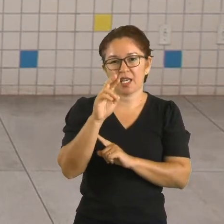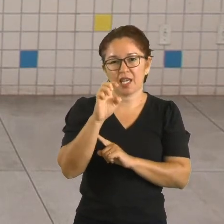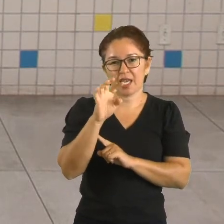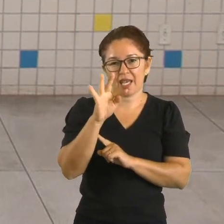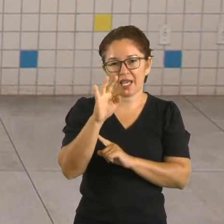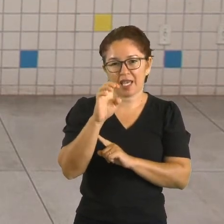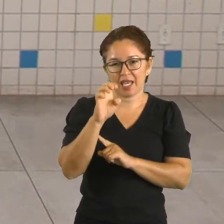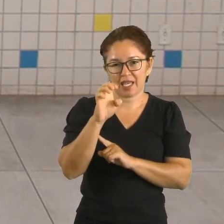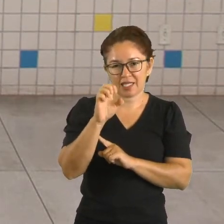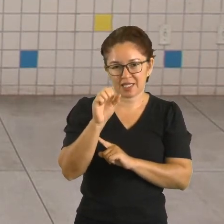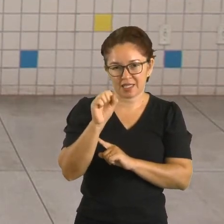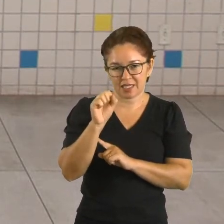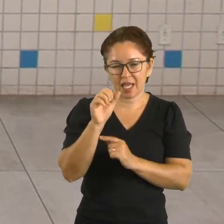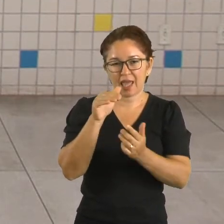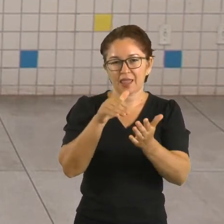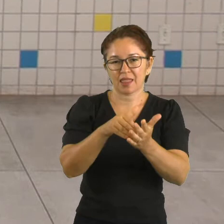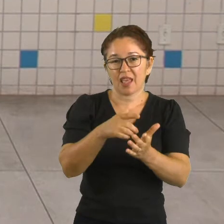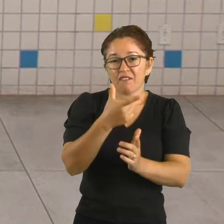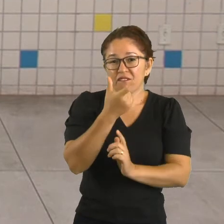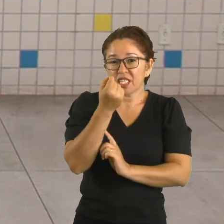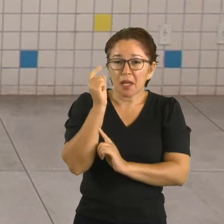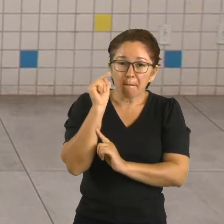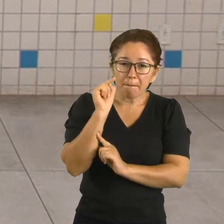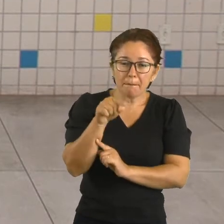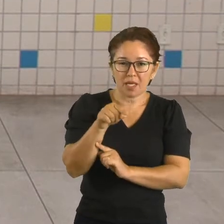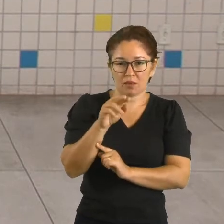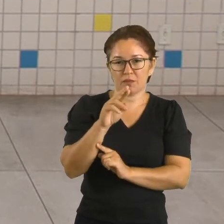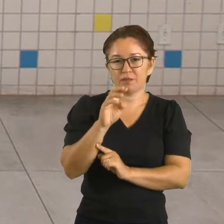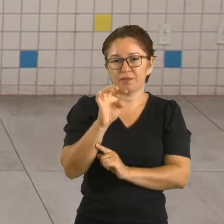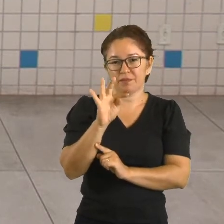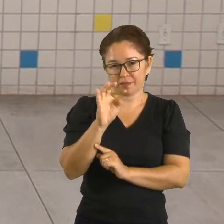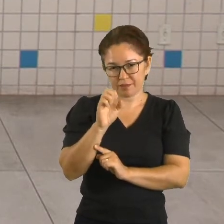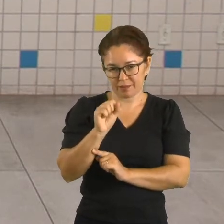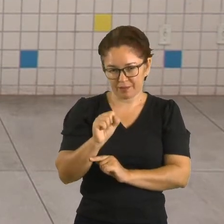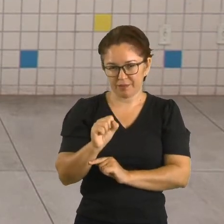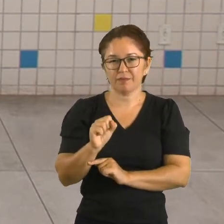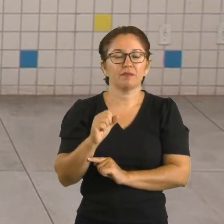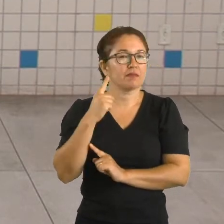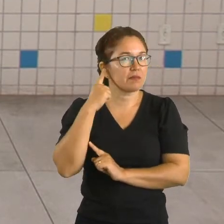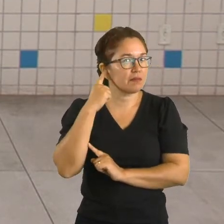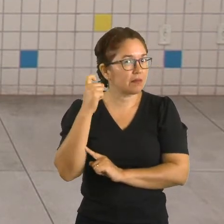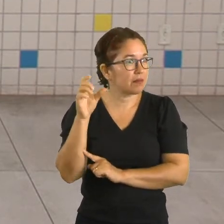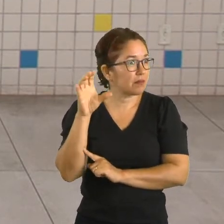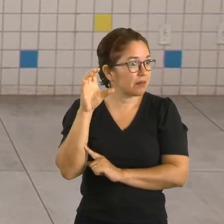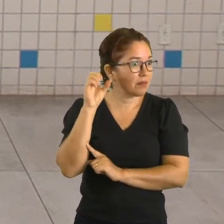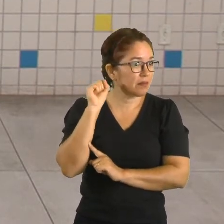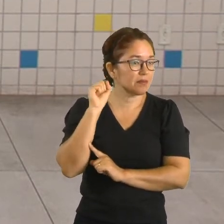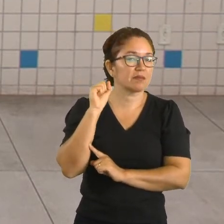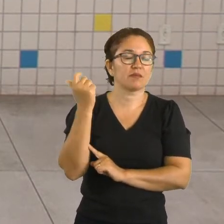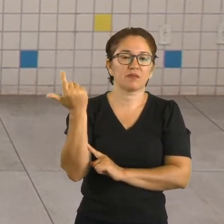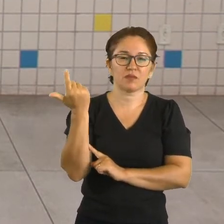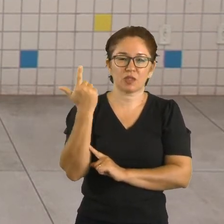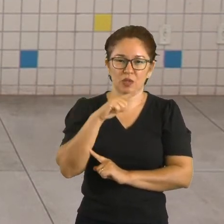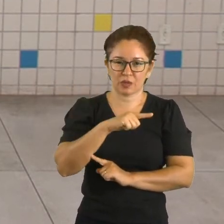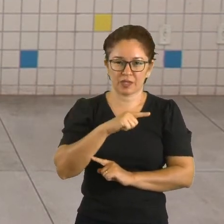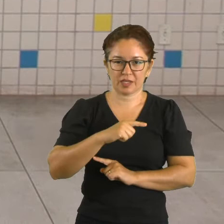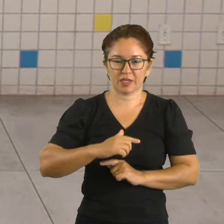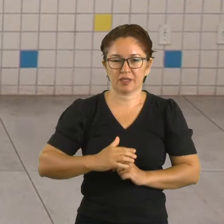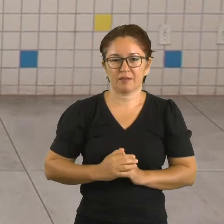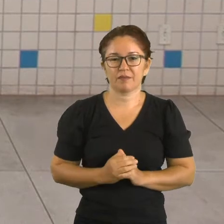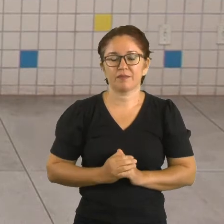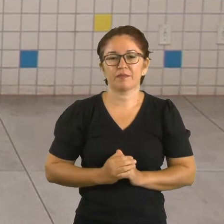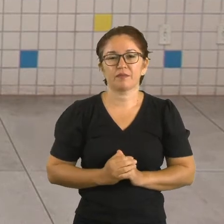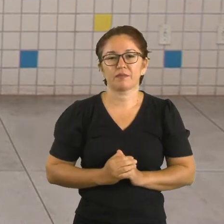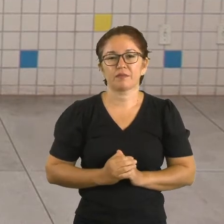Sons com frequência abaixo de 20 Hz são chamados de infra-som. Acima de 20.000 Hz são chamados de ultra